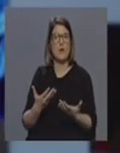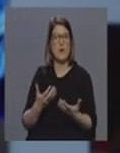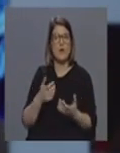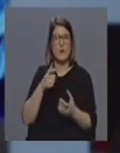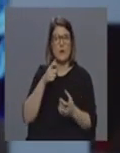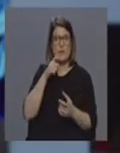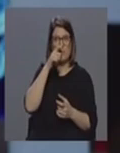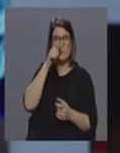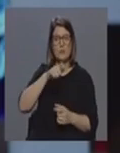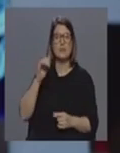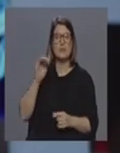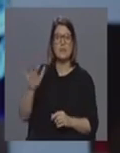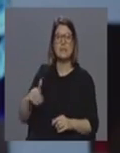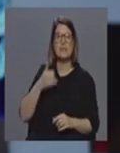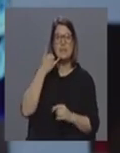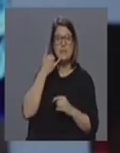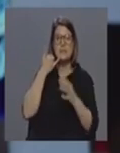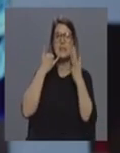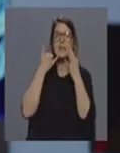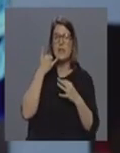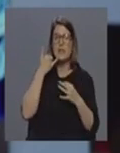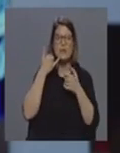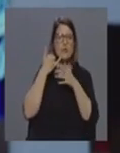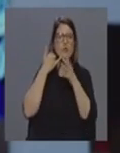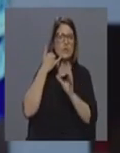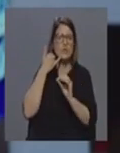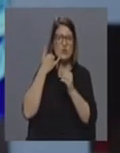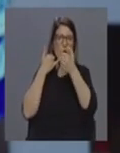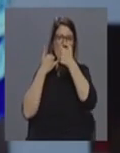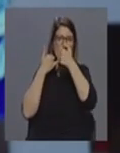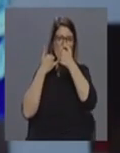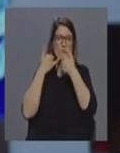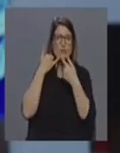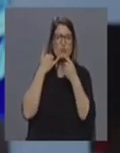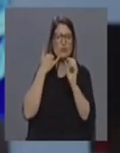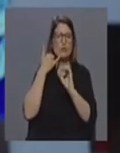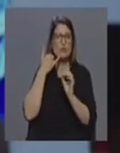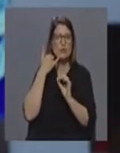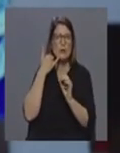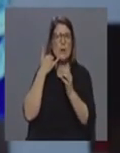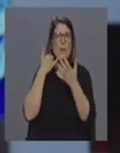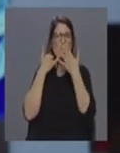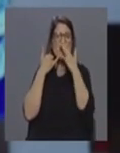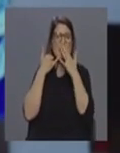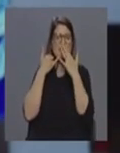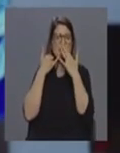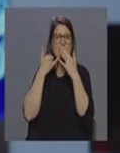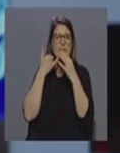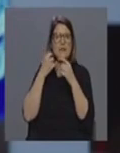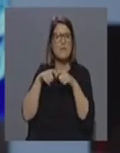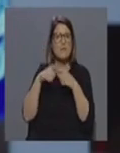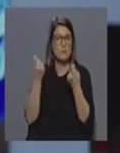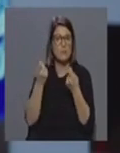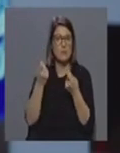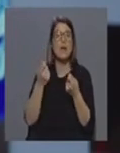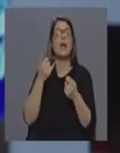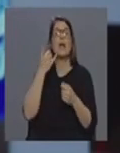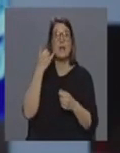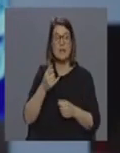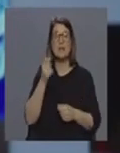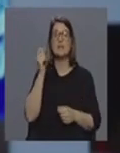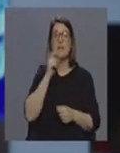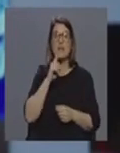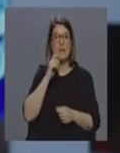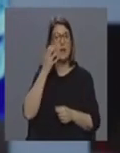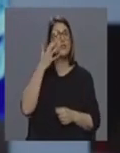a tentar entrar em contato que a linha está ocupada e portanto não tem essa informação e dá a ideia que não está a funcionar a linha está a funcionar e funciona